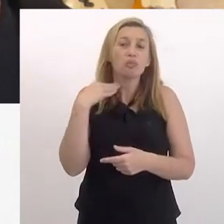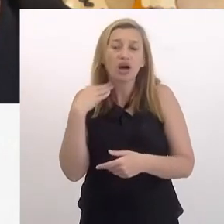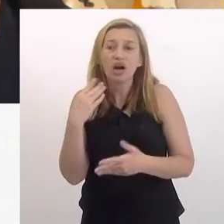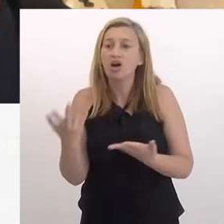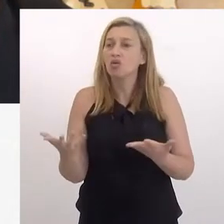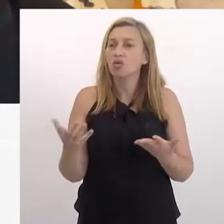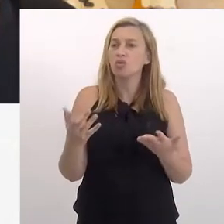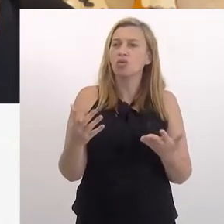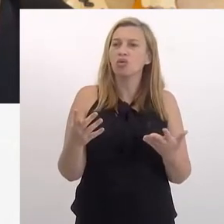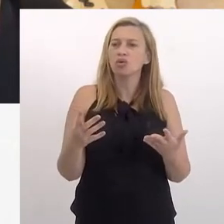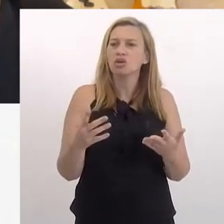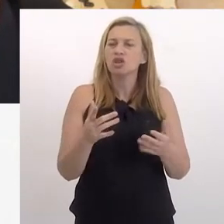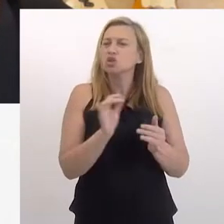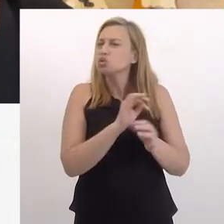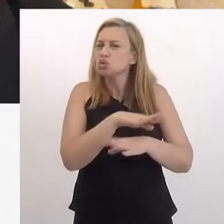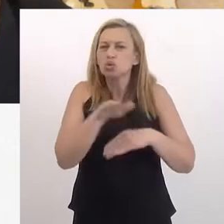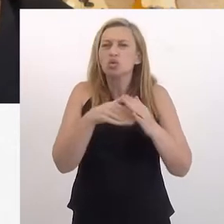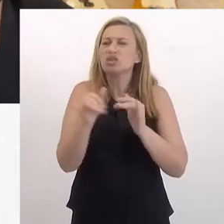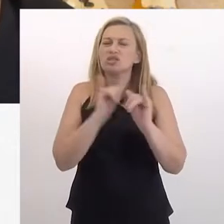bancos,